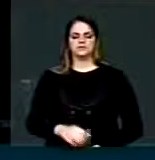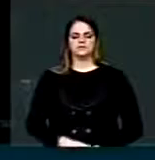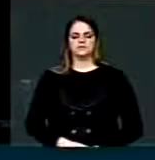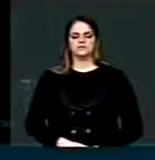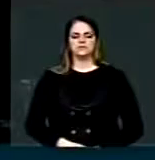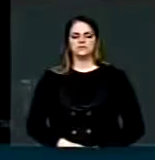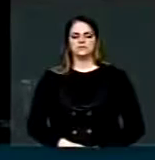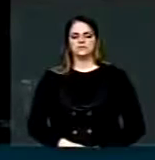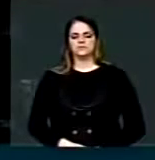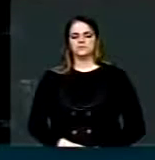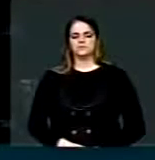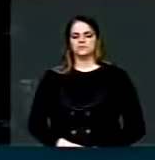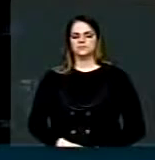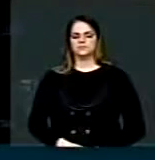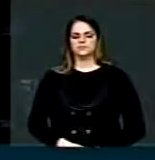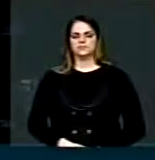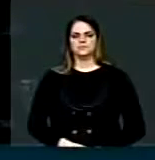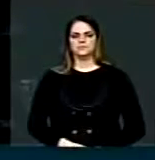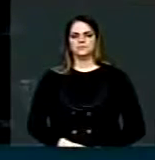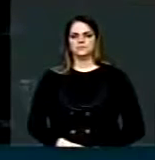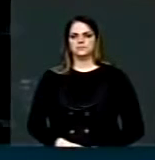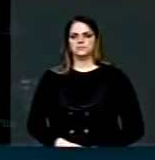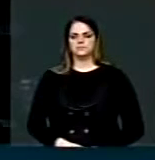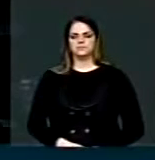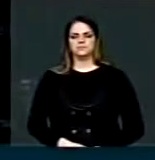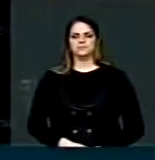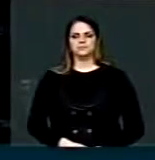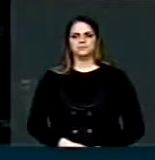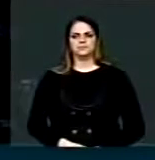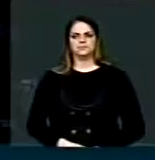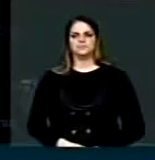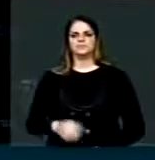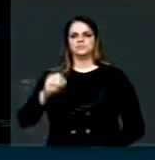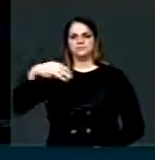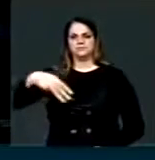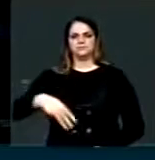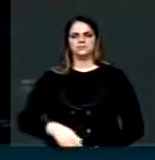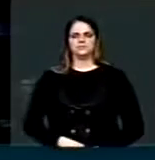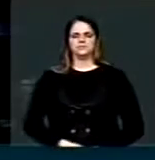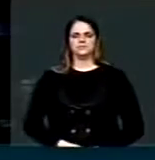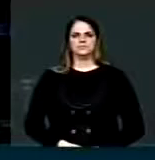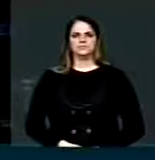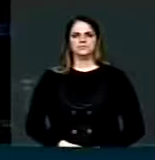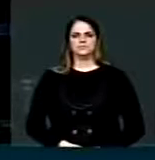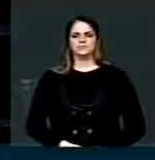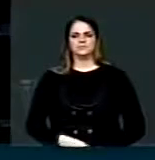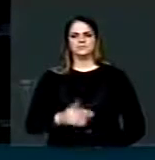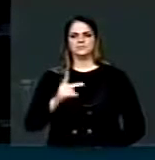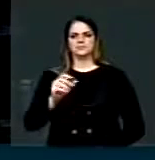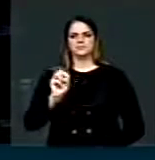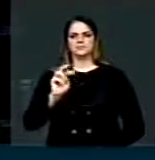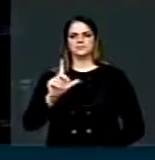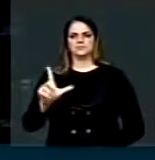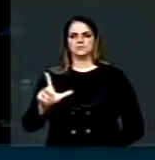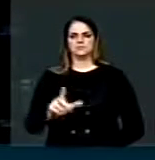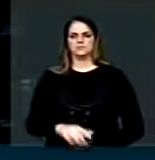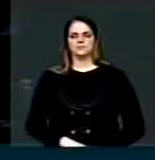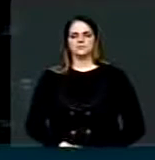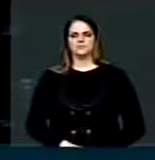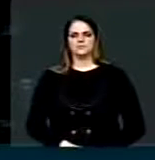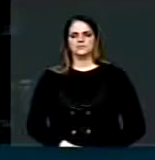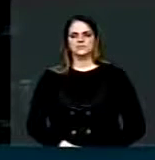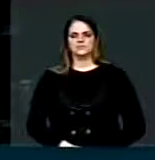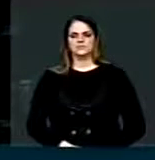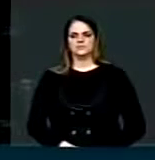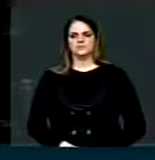econômica para produtores de cana-de-açúcar do Rio de Janeiro. Essa parte da medida provisória, esse veto especificamente, será votado depois,